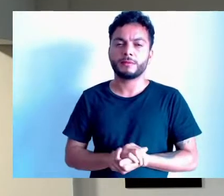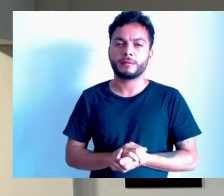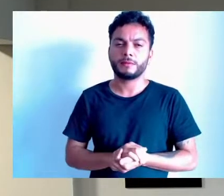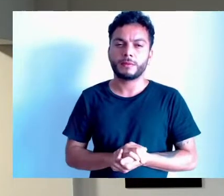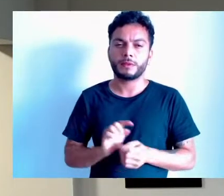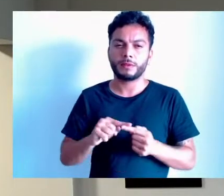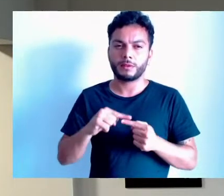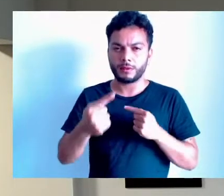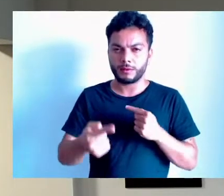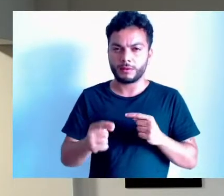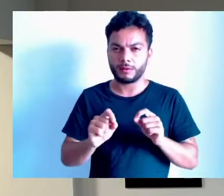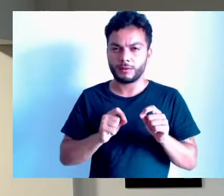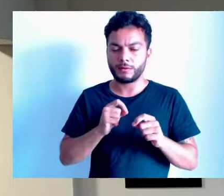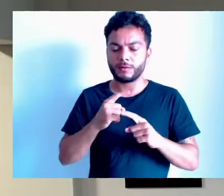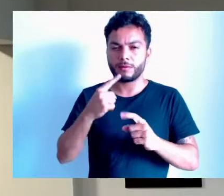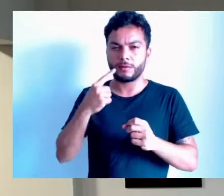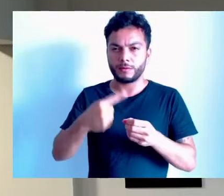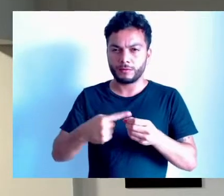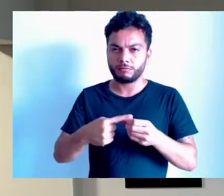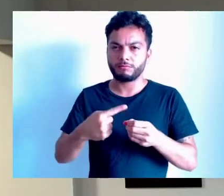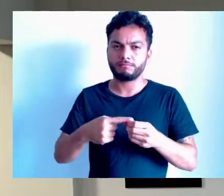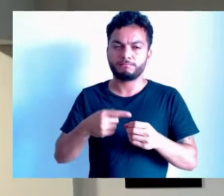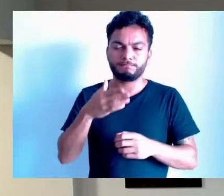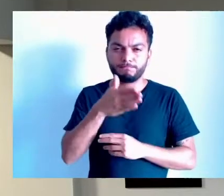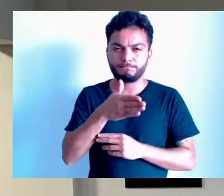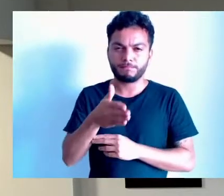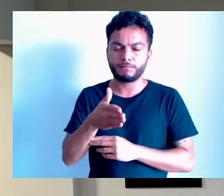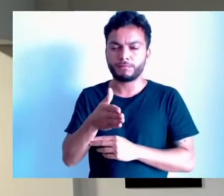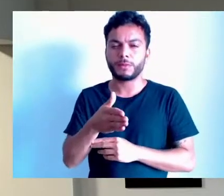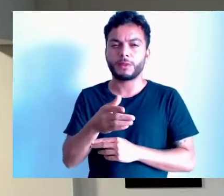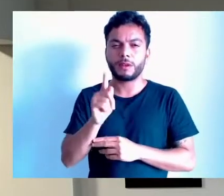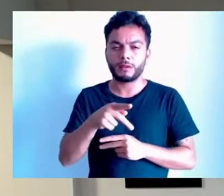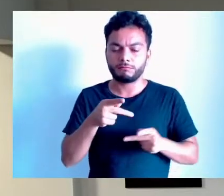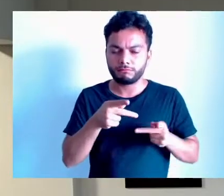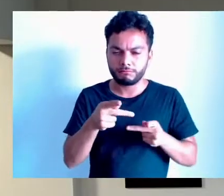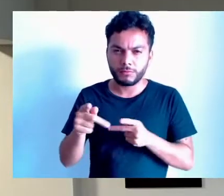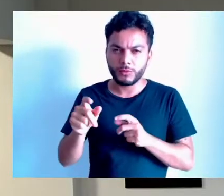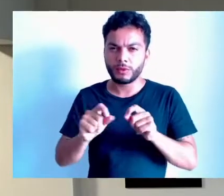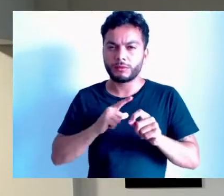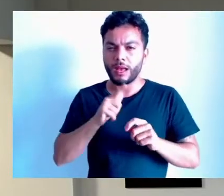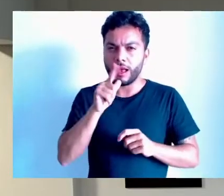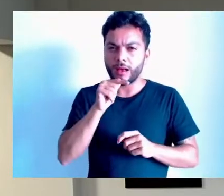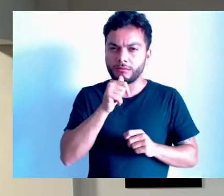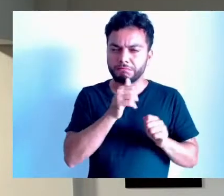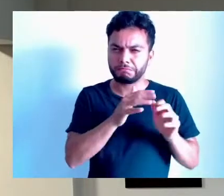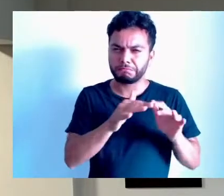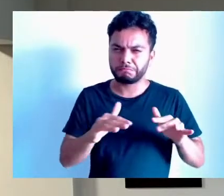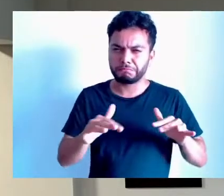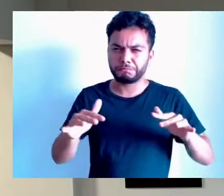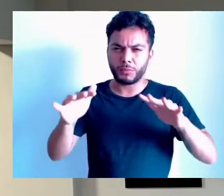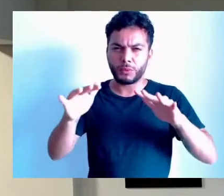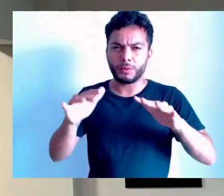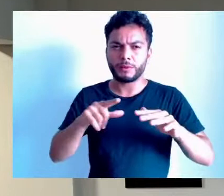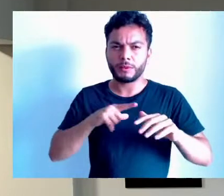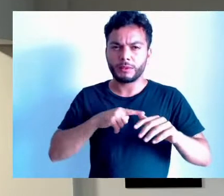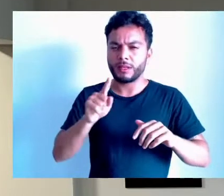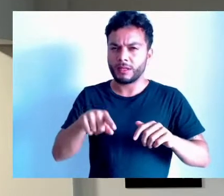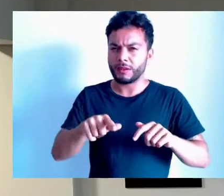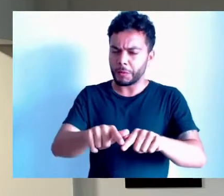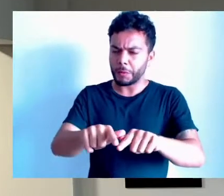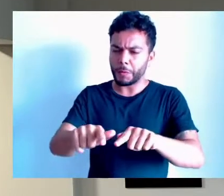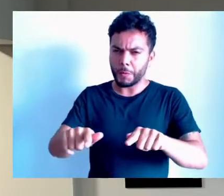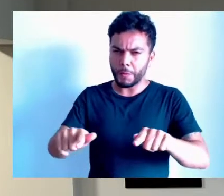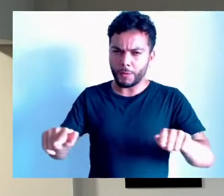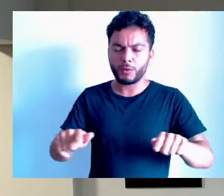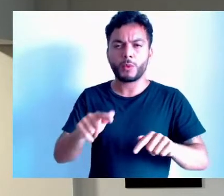município inteiro, todas as galerias, a água escoou muito rápido, as valas muito bem limpas, os rios muito